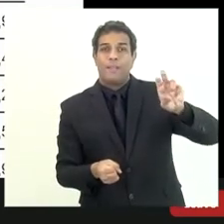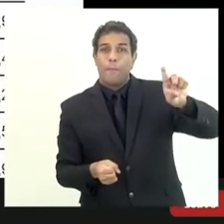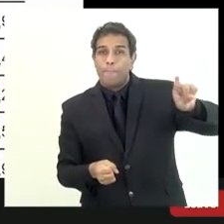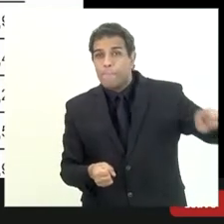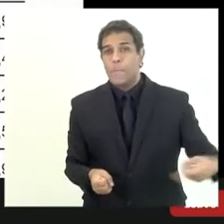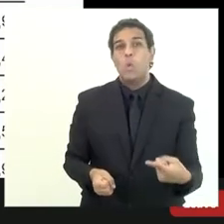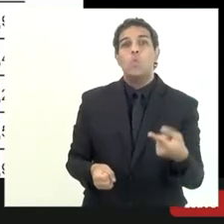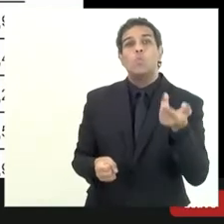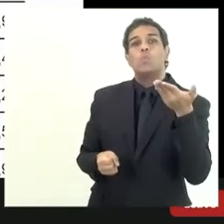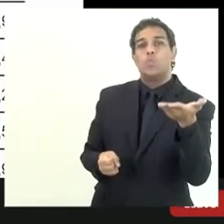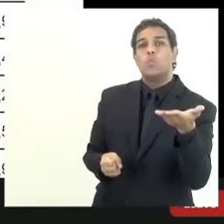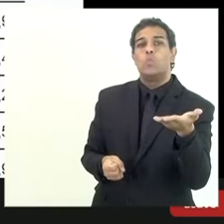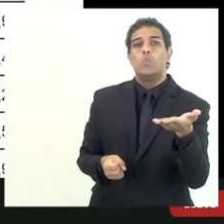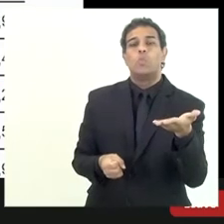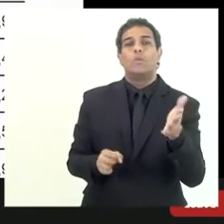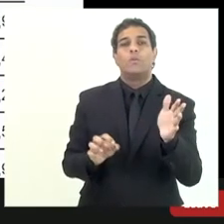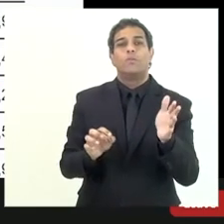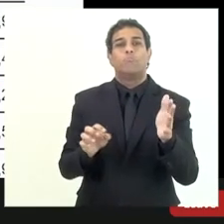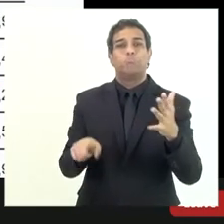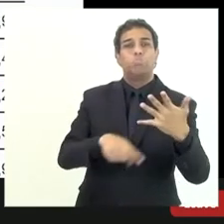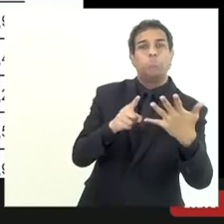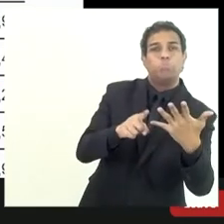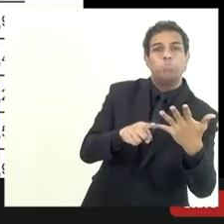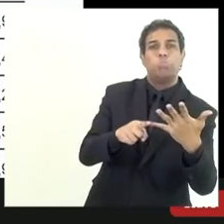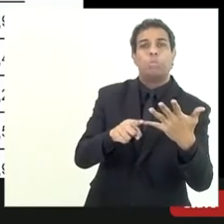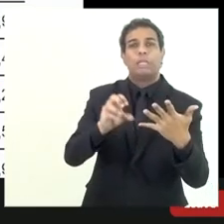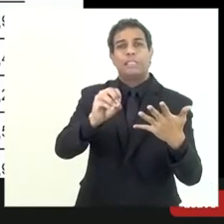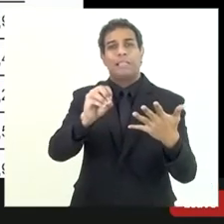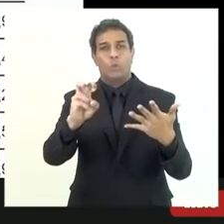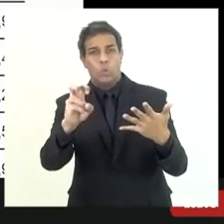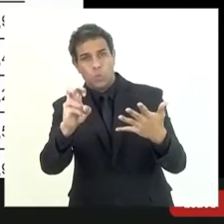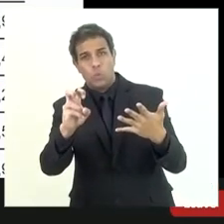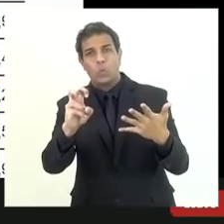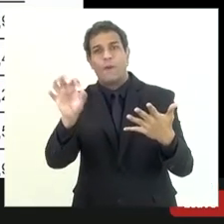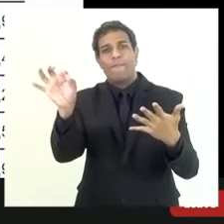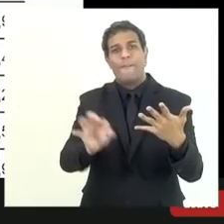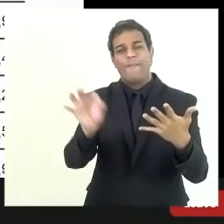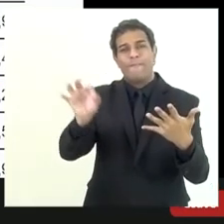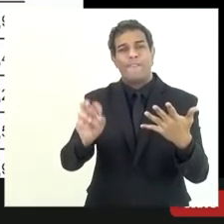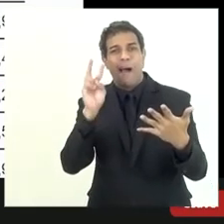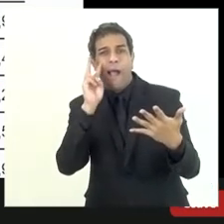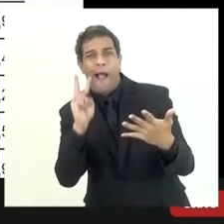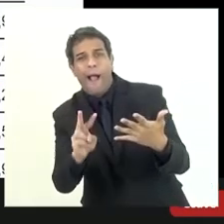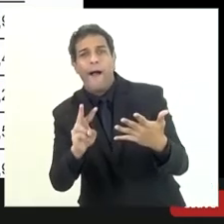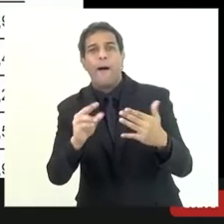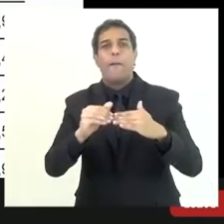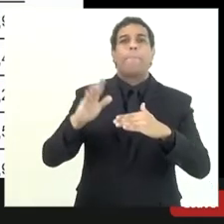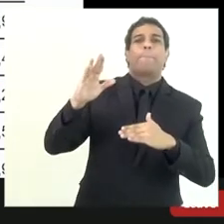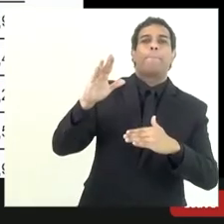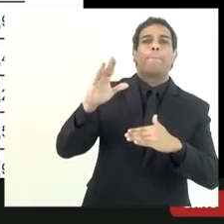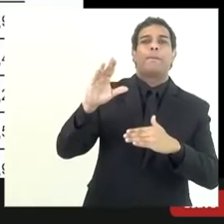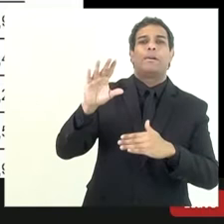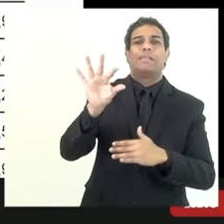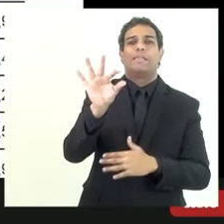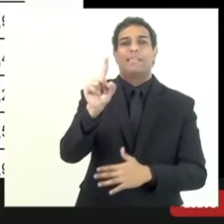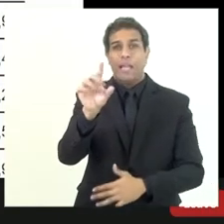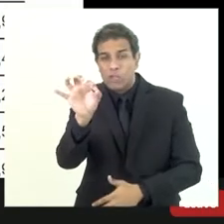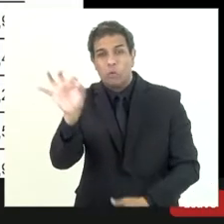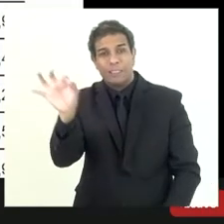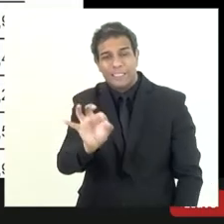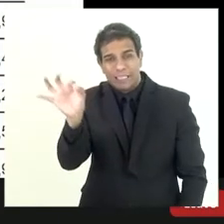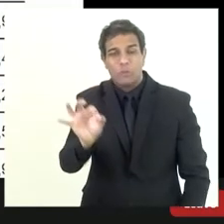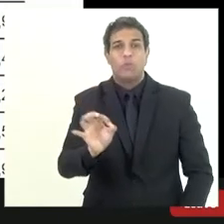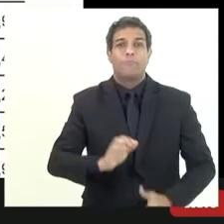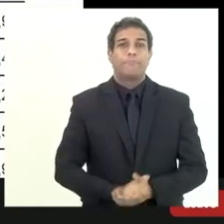outro que foi considerado baixa também o percentual varia entre 0 e 5 foi considerado o percentual de 10% e assim segue